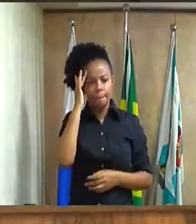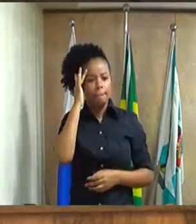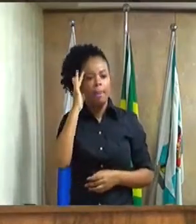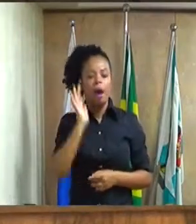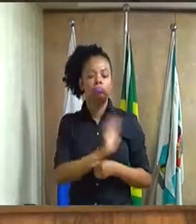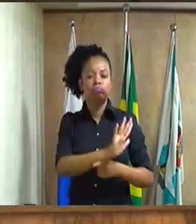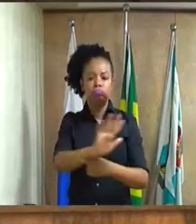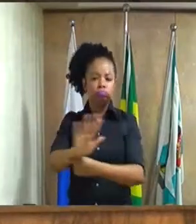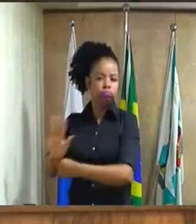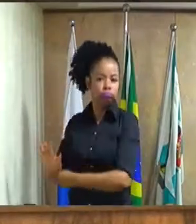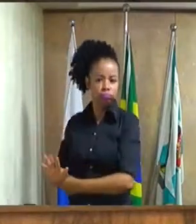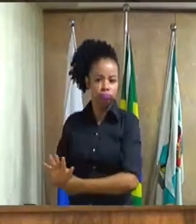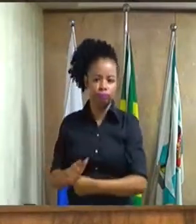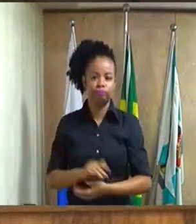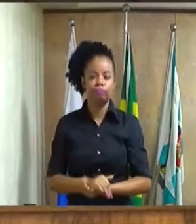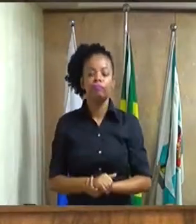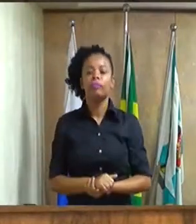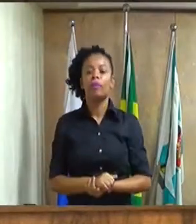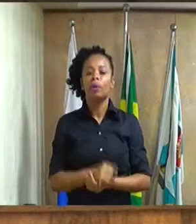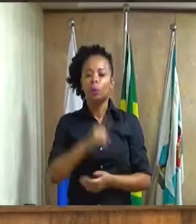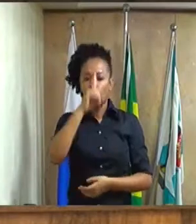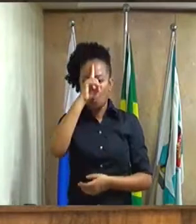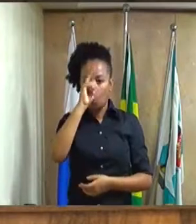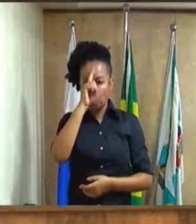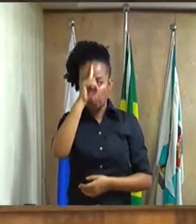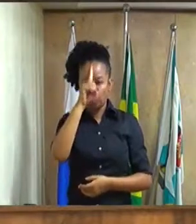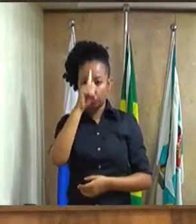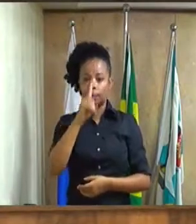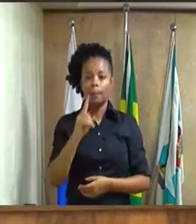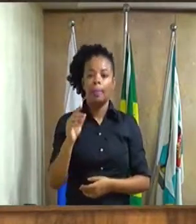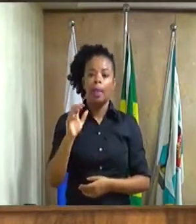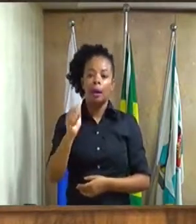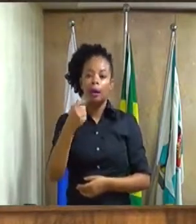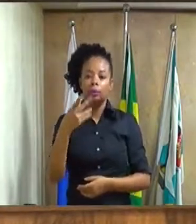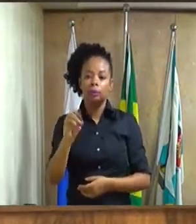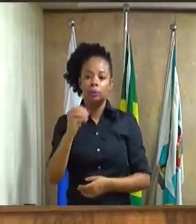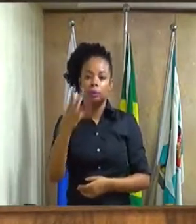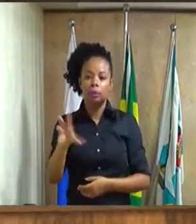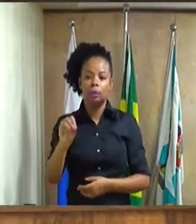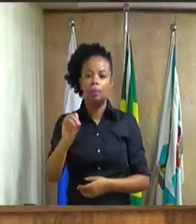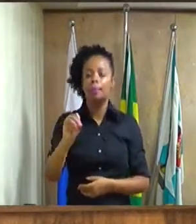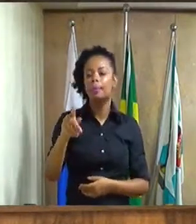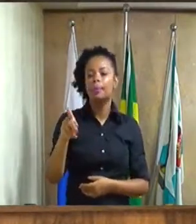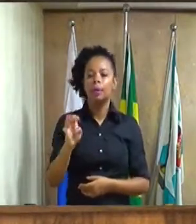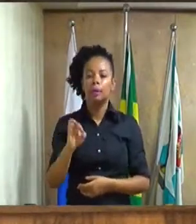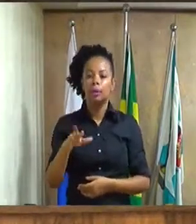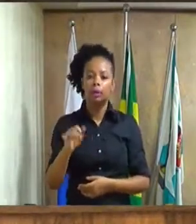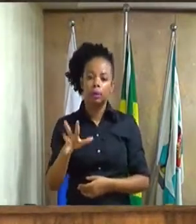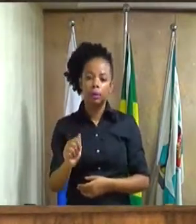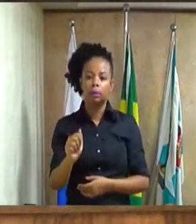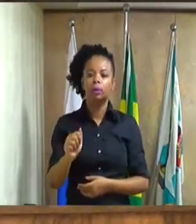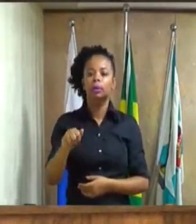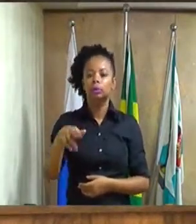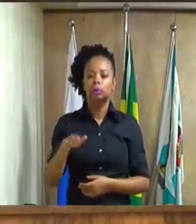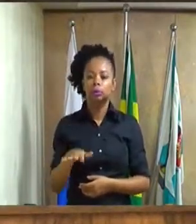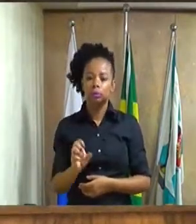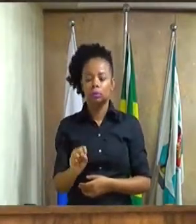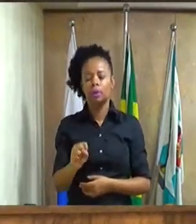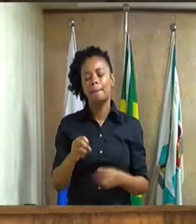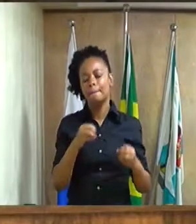socorridas no hospital Adão Pereira Nunes, que se encontra ali na rodovia